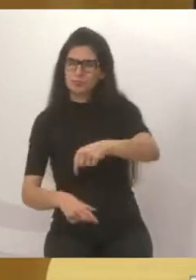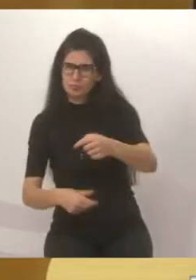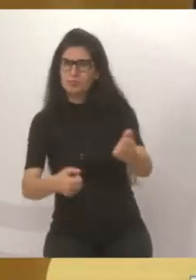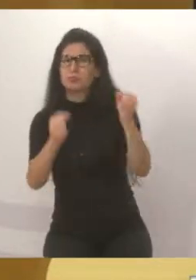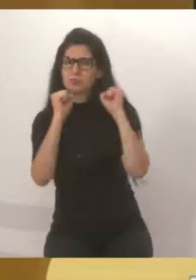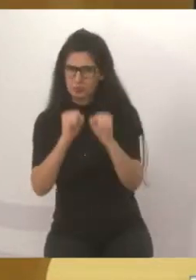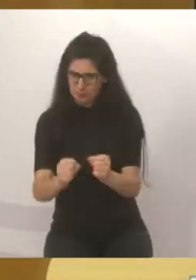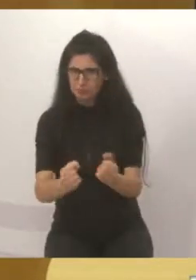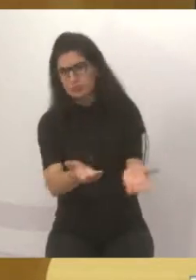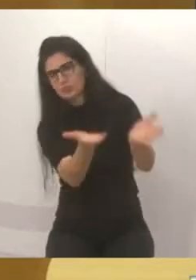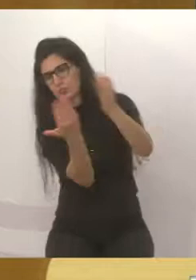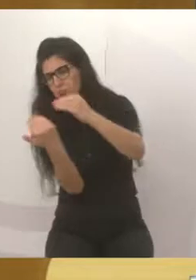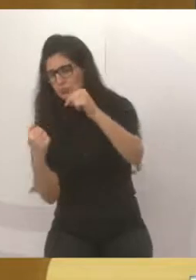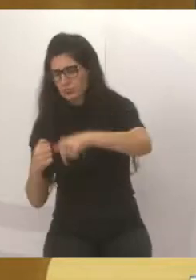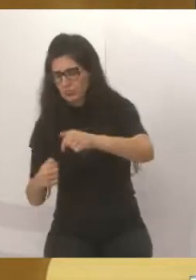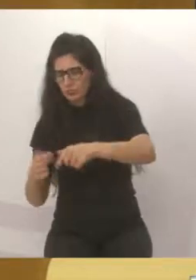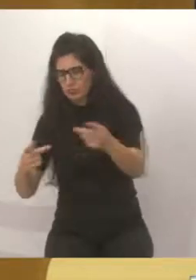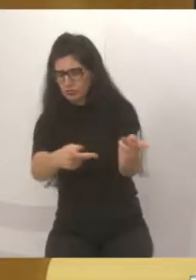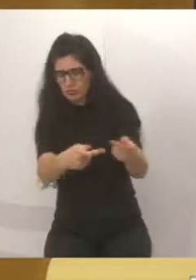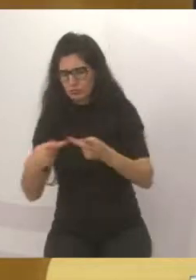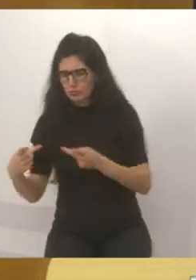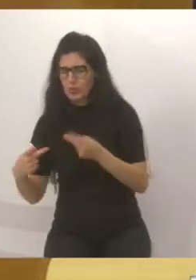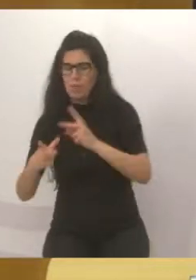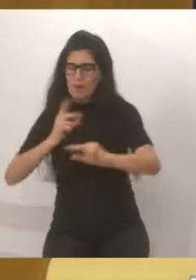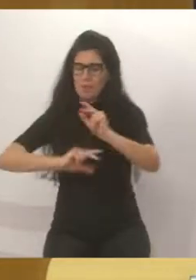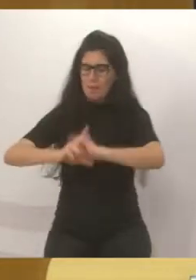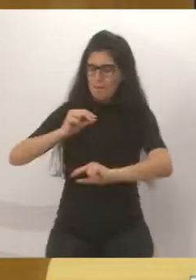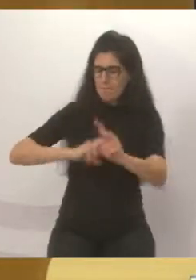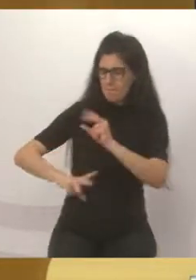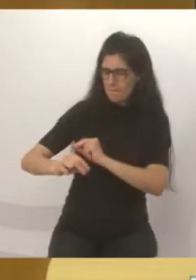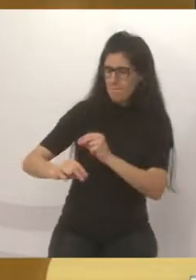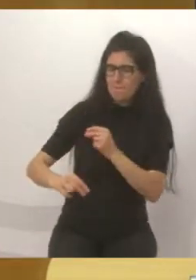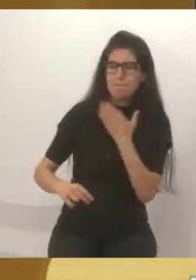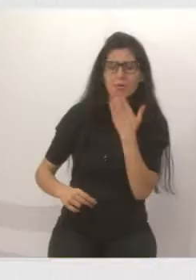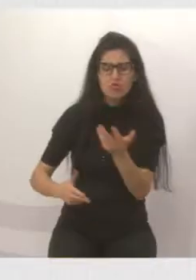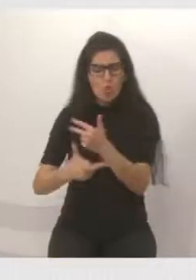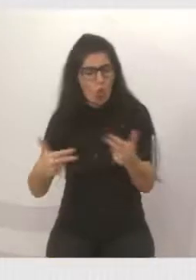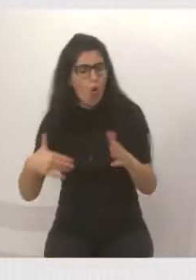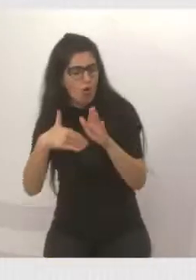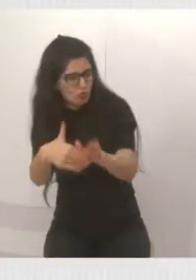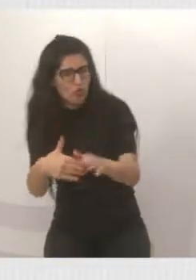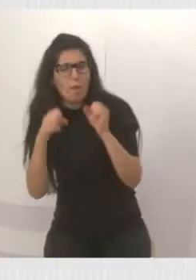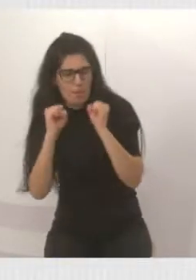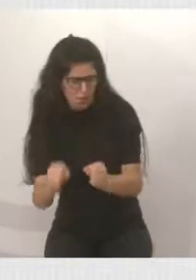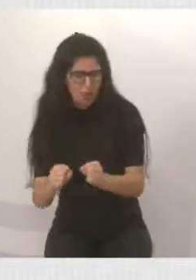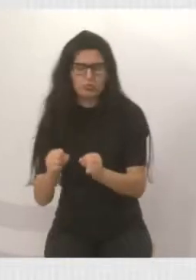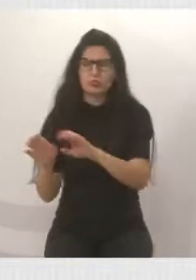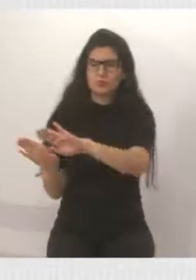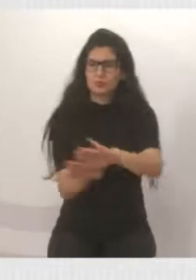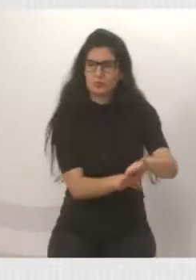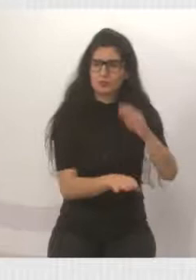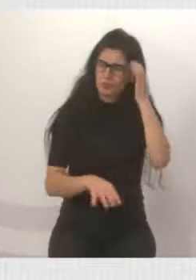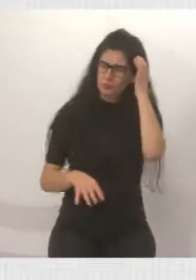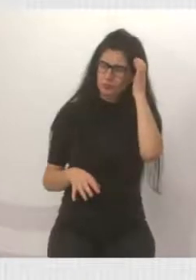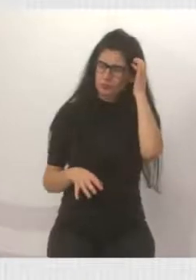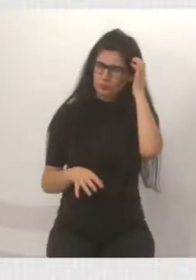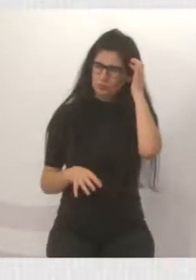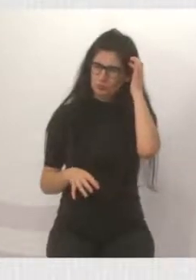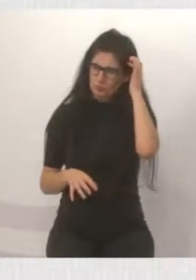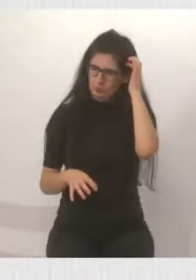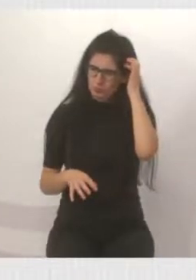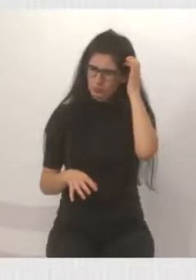Gostaria que colocasse o vídeo já lá do Jardim Veranejal, por favor. Nós estamos aqui no Jardim